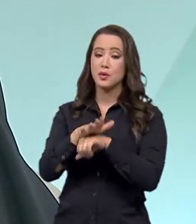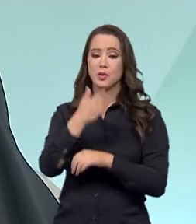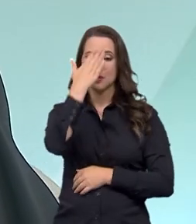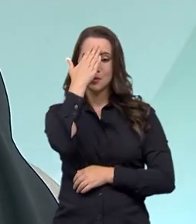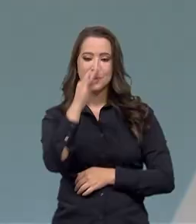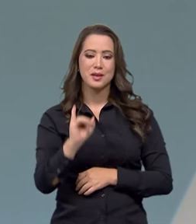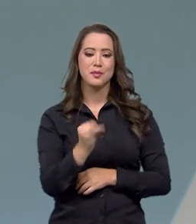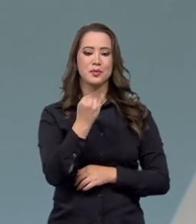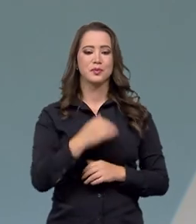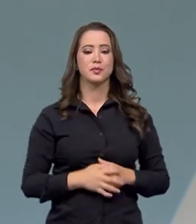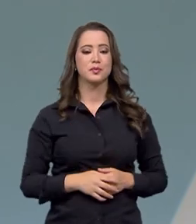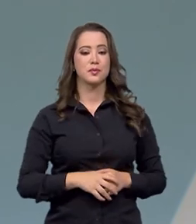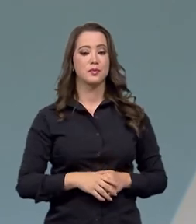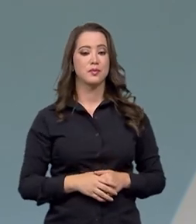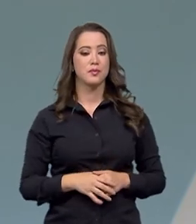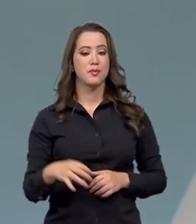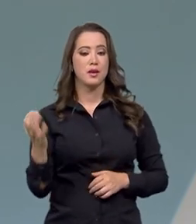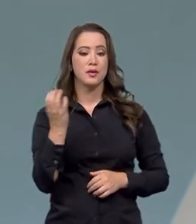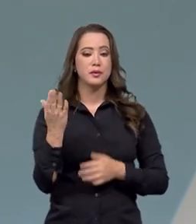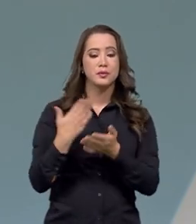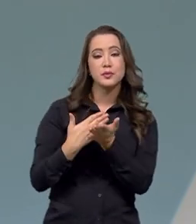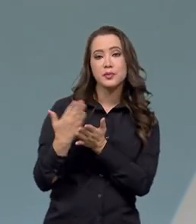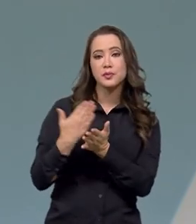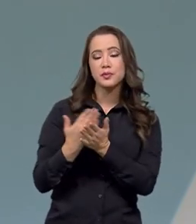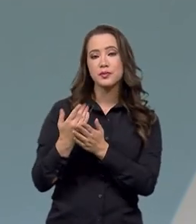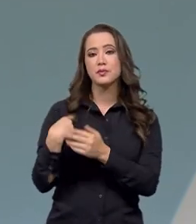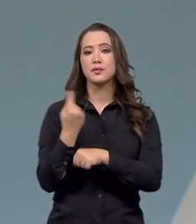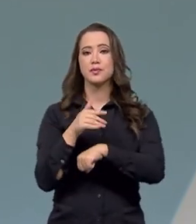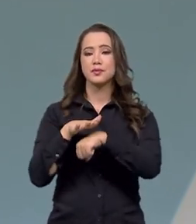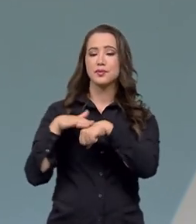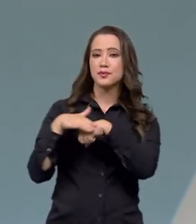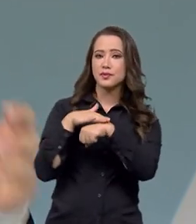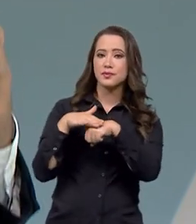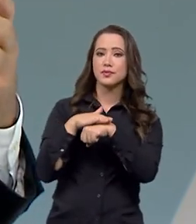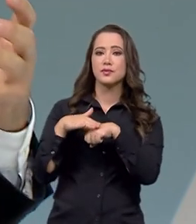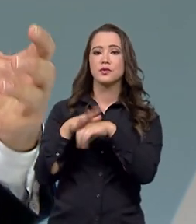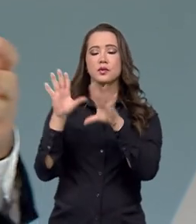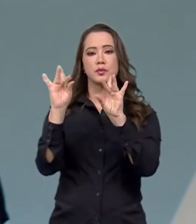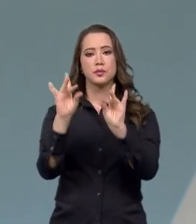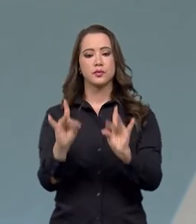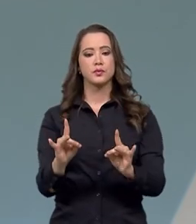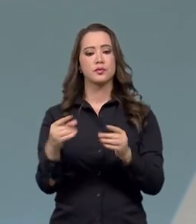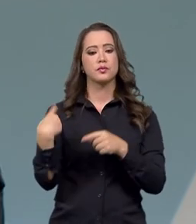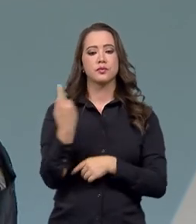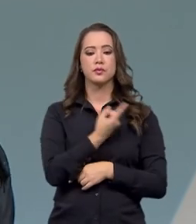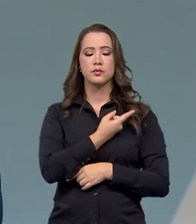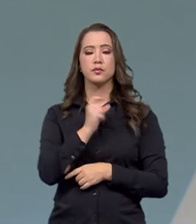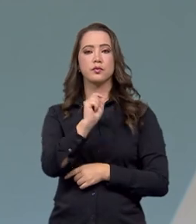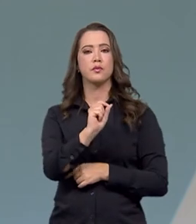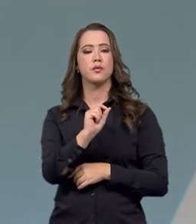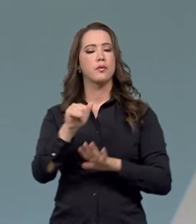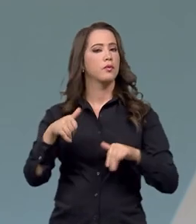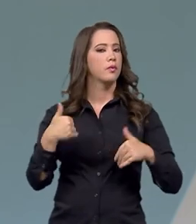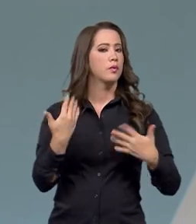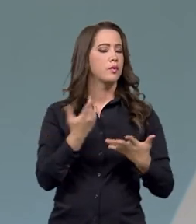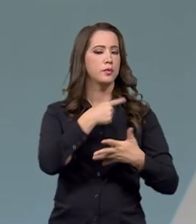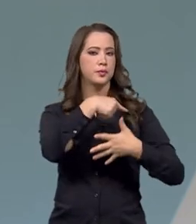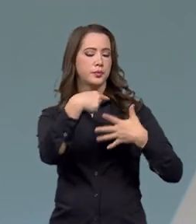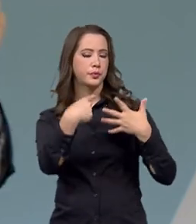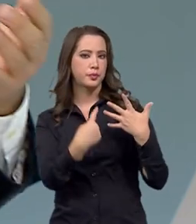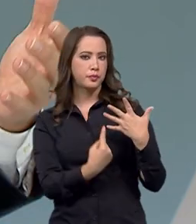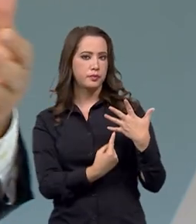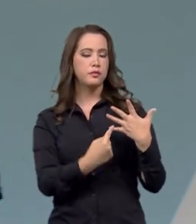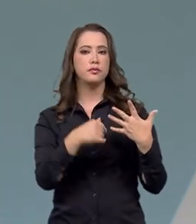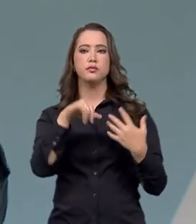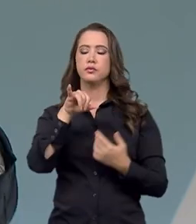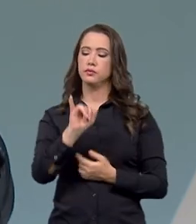oportunidade. Larissa, eu queria começar a nossa conversa com você pontuando um pouco para a gente quais são essas missões do IFAM,